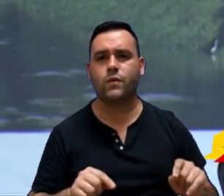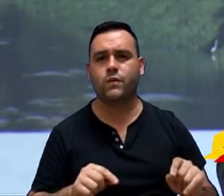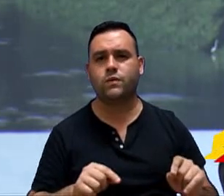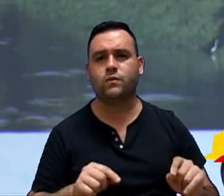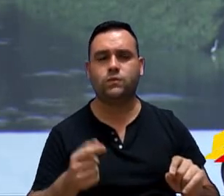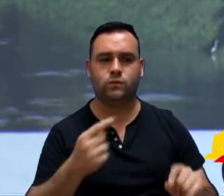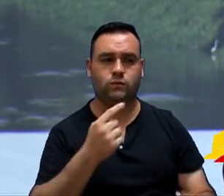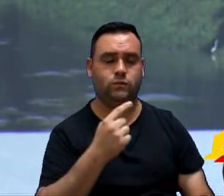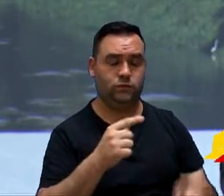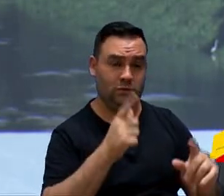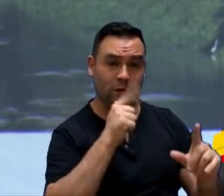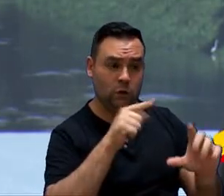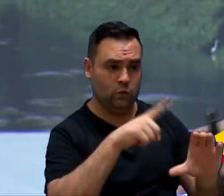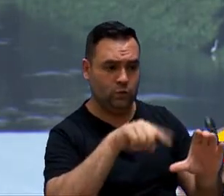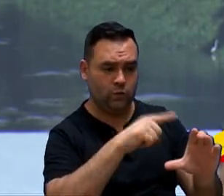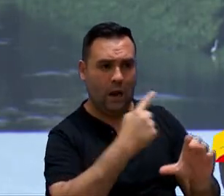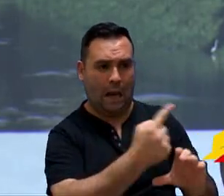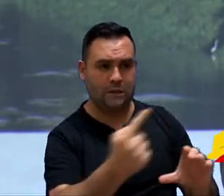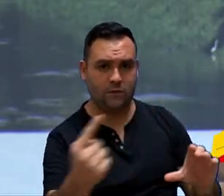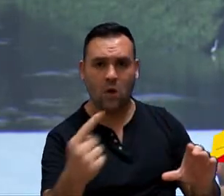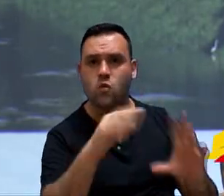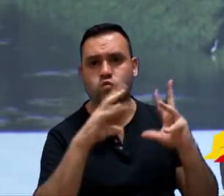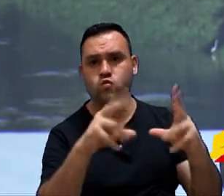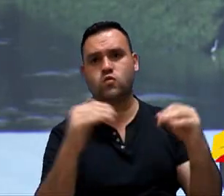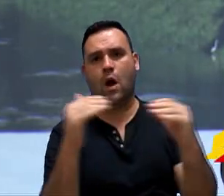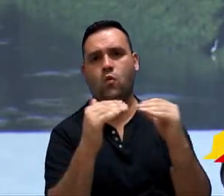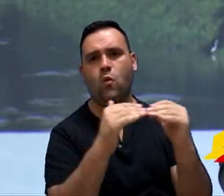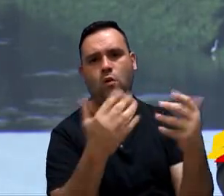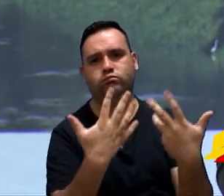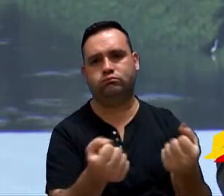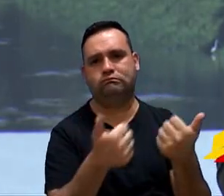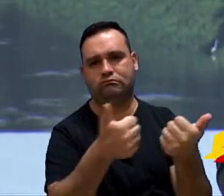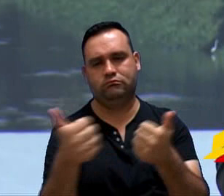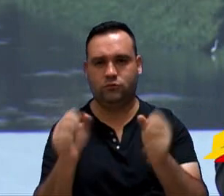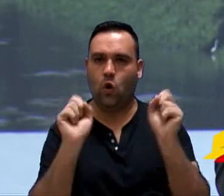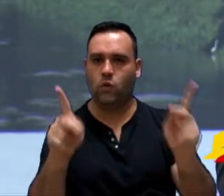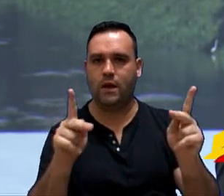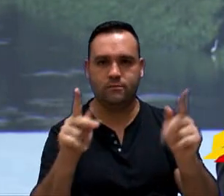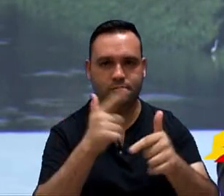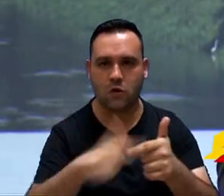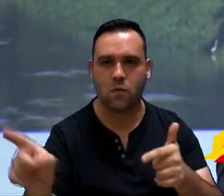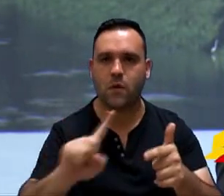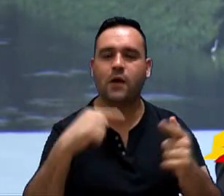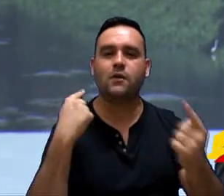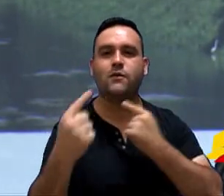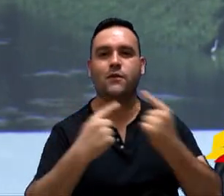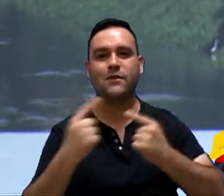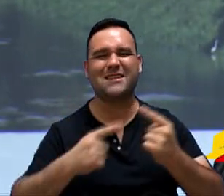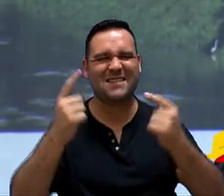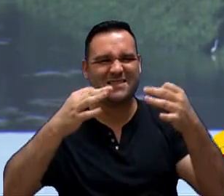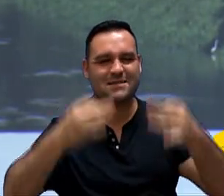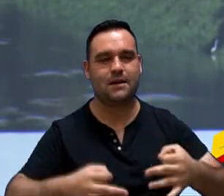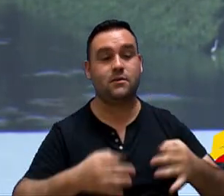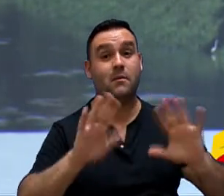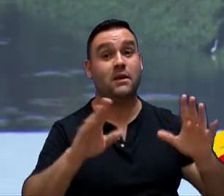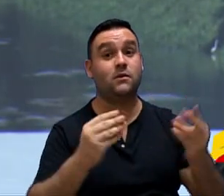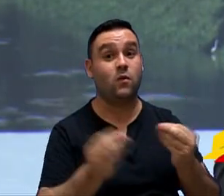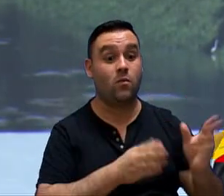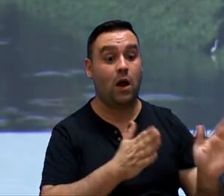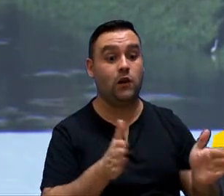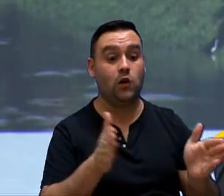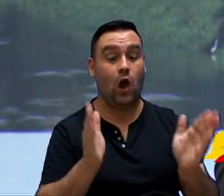individualização dos hidrômetros aqui, acho que todo mundo é favorável, o que nós estamos tratando aqui é a legística do projeto.